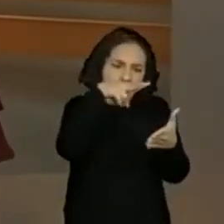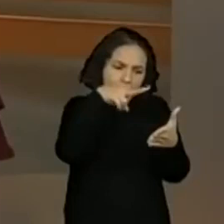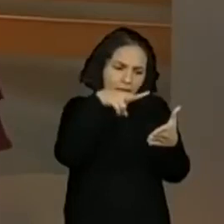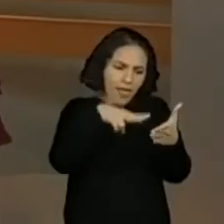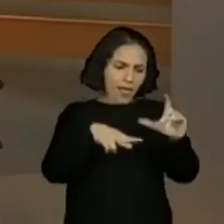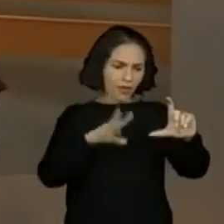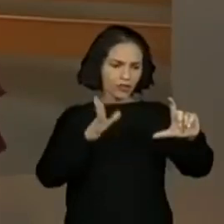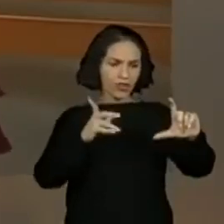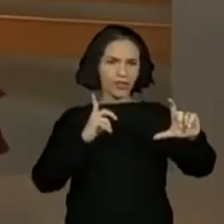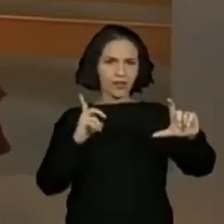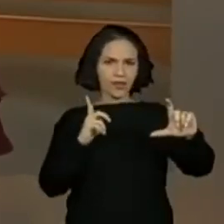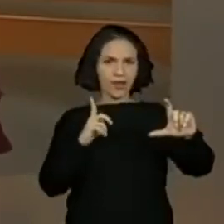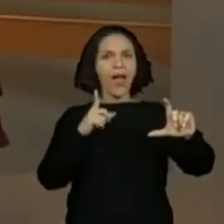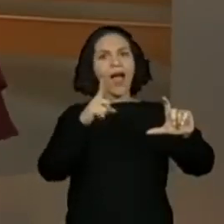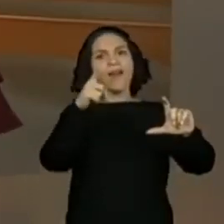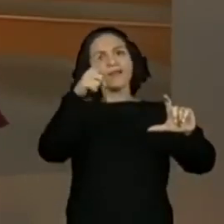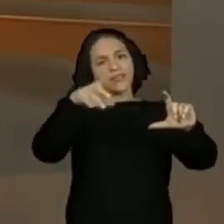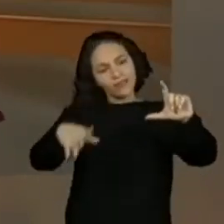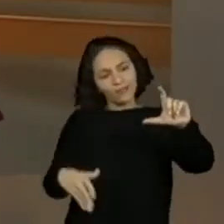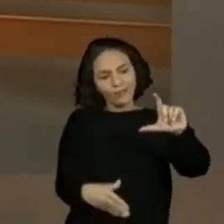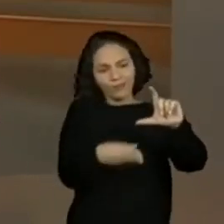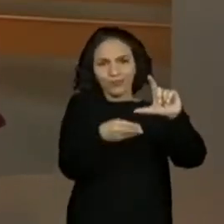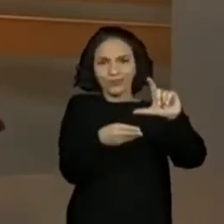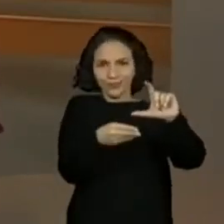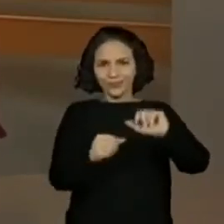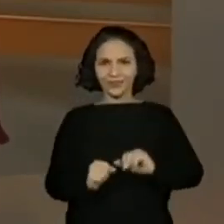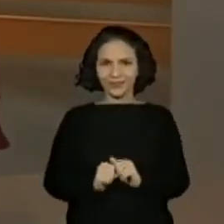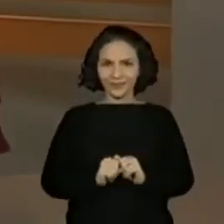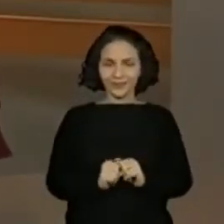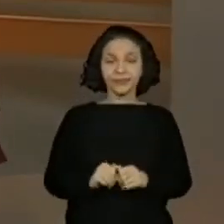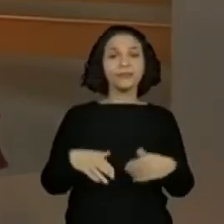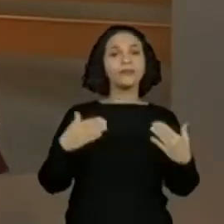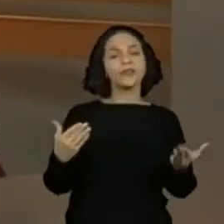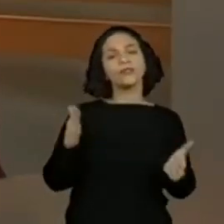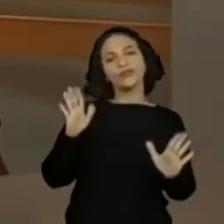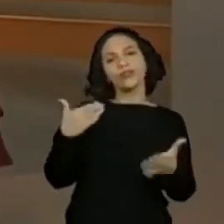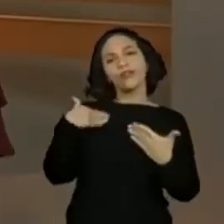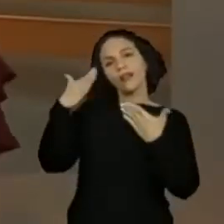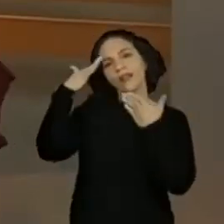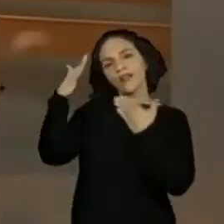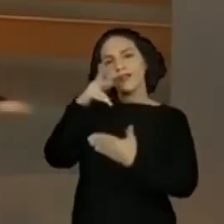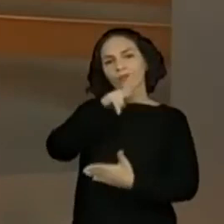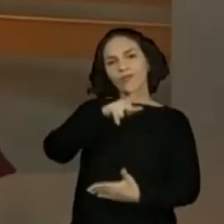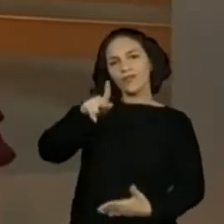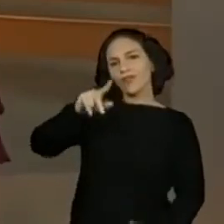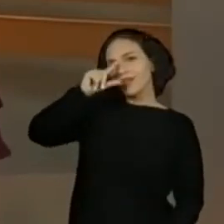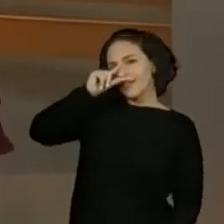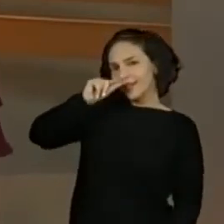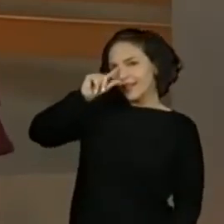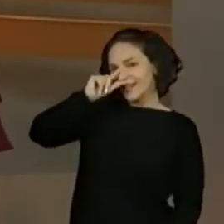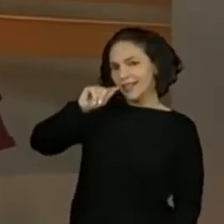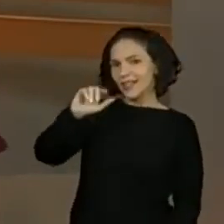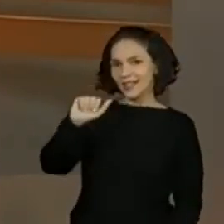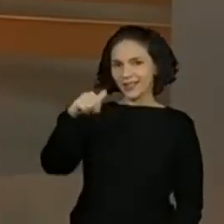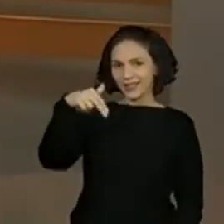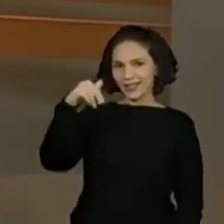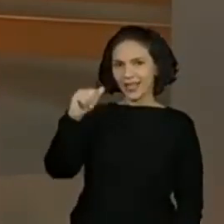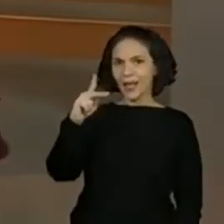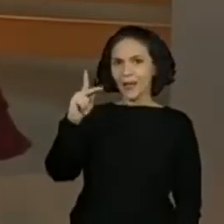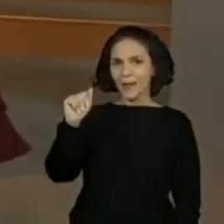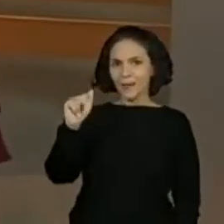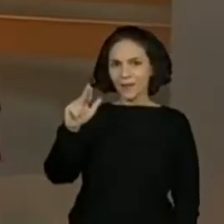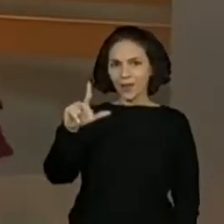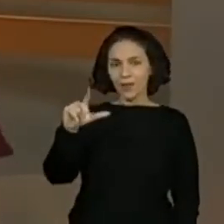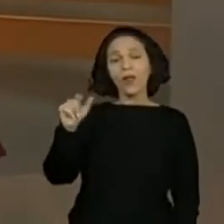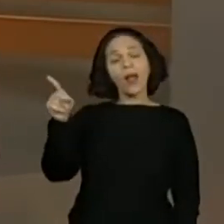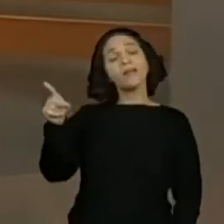parte inicial. É o que nós vamos fazer aqui. Lembrando, e já agradeço a professora Ana Paula, que gentilmente cedeu aquele conto que